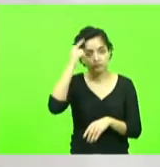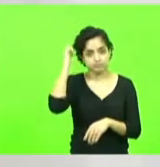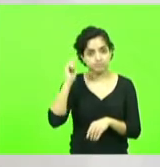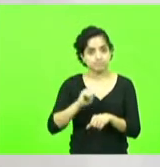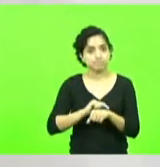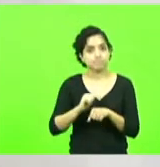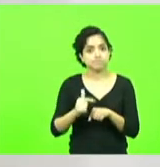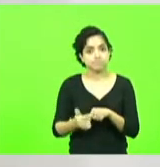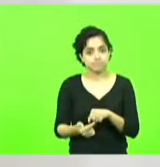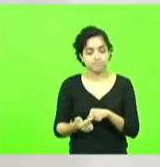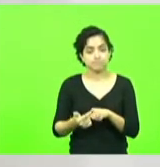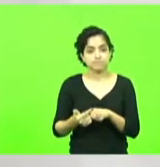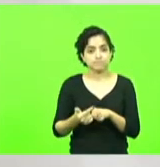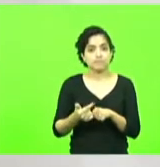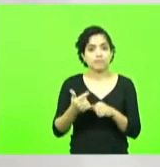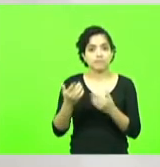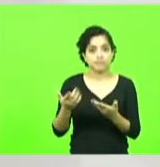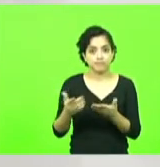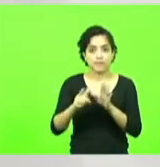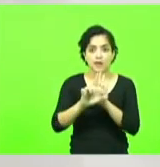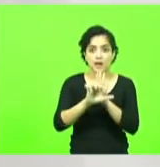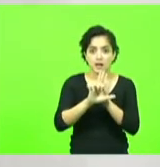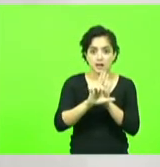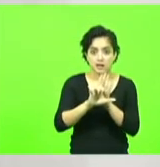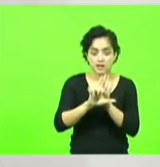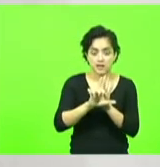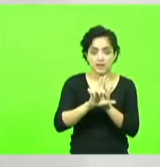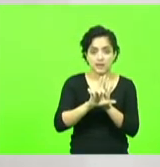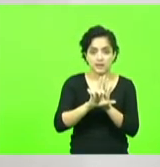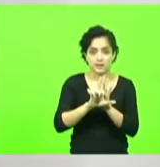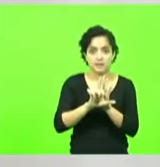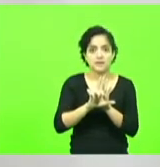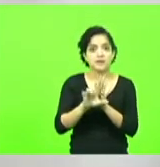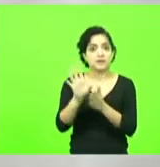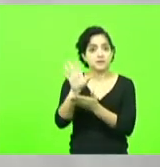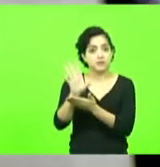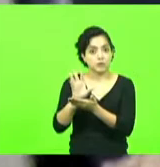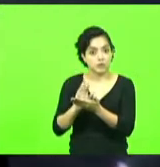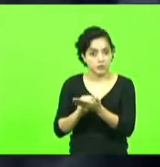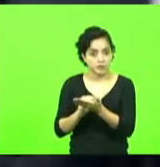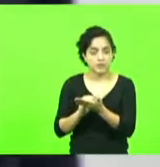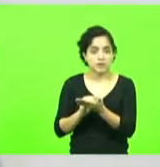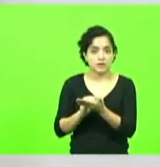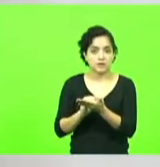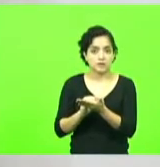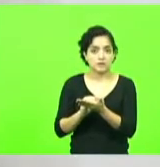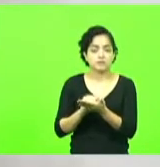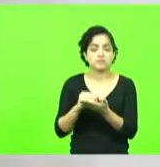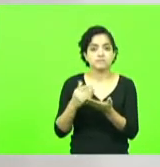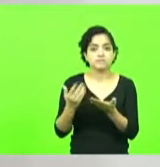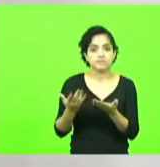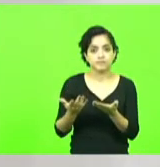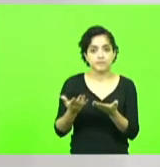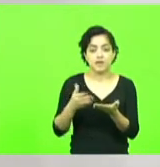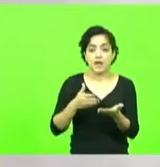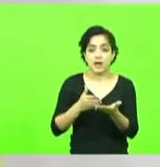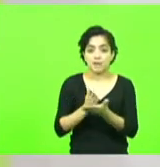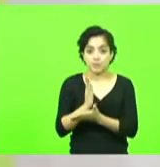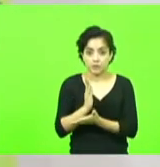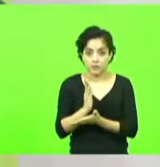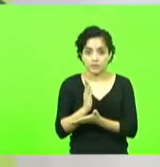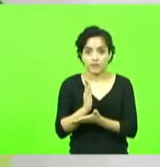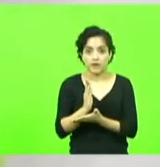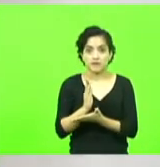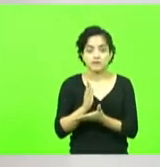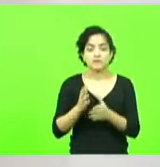ao Congresso Nacional a nossa lei que foi copiada e aprovada no Congresso